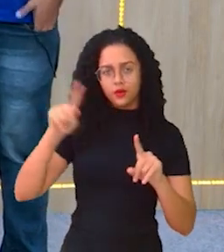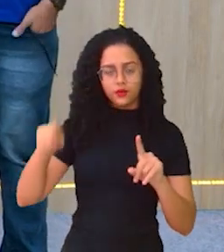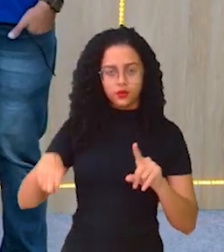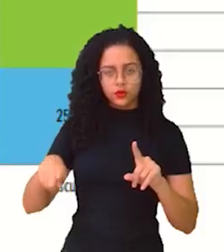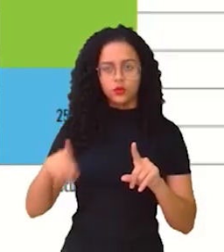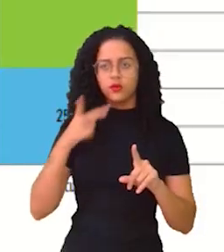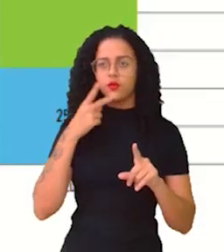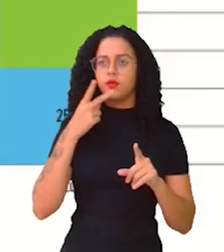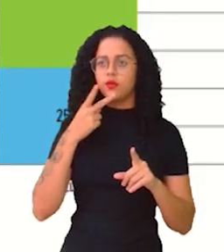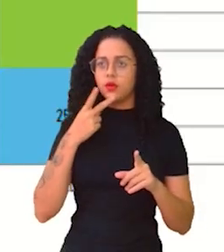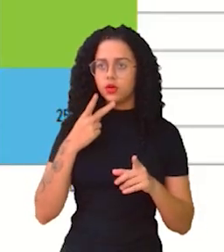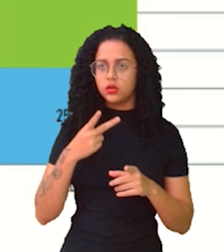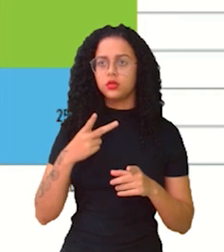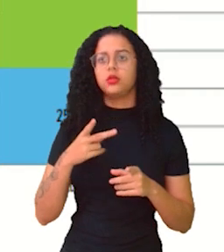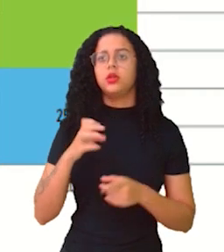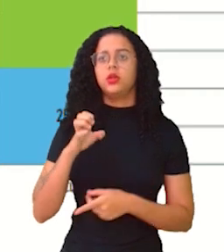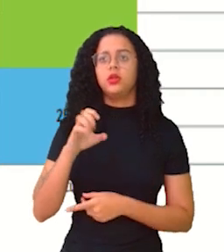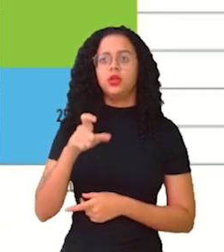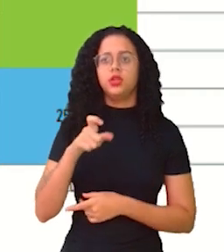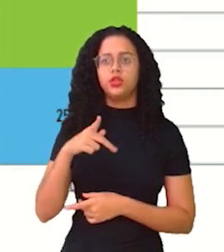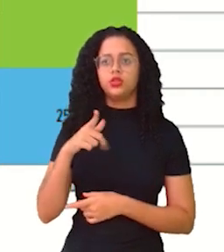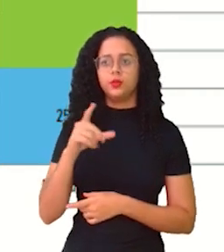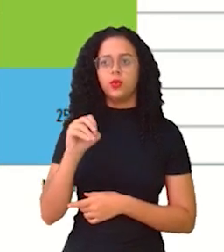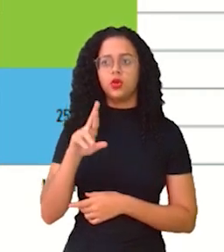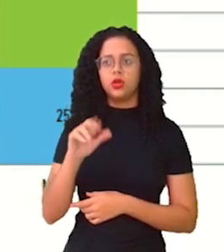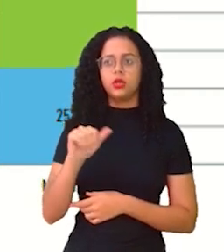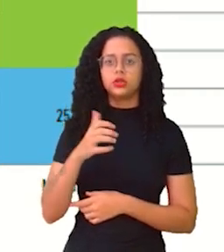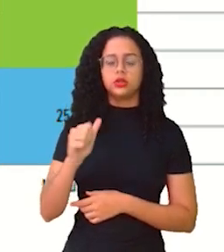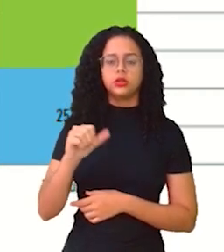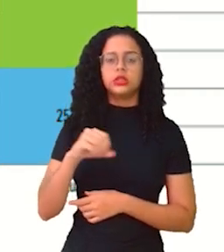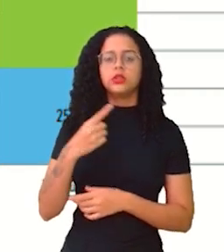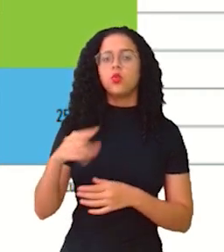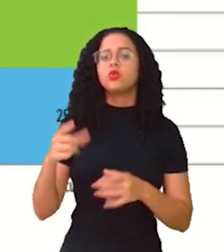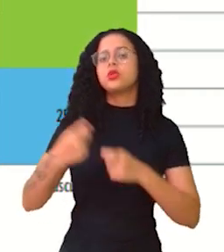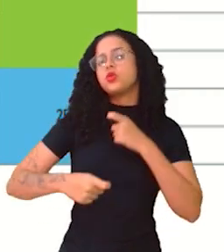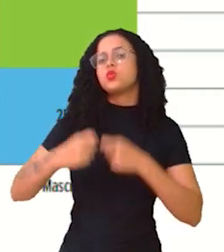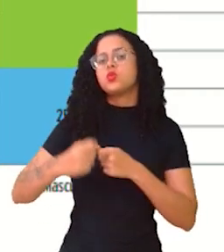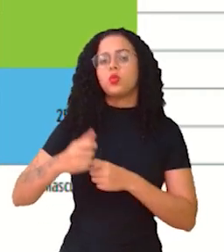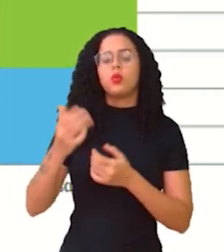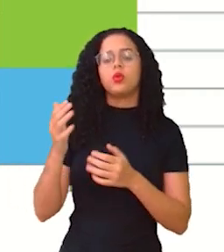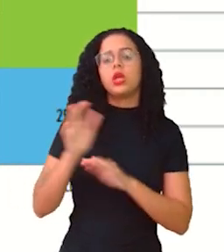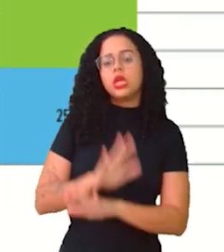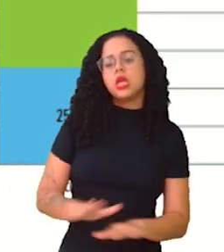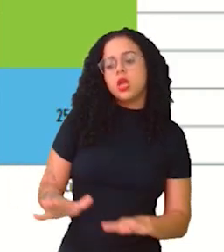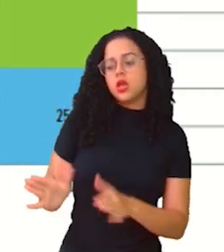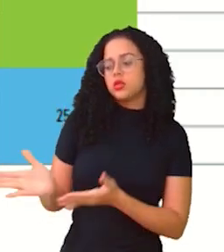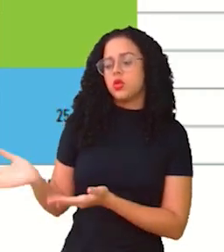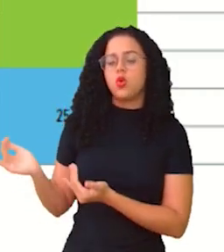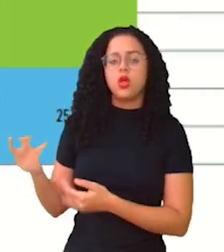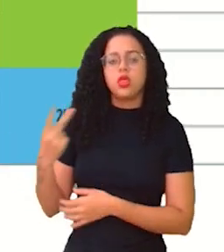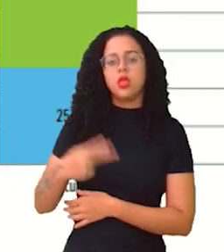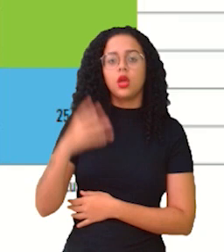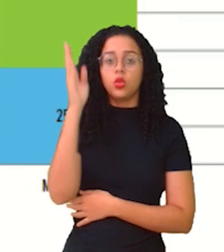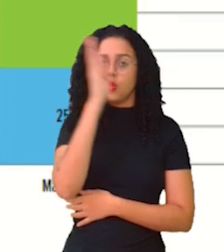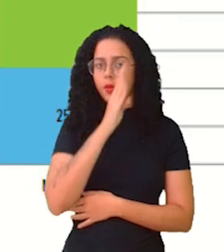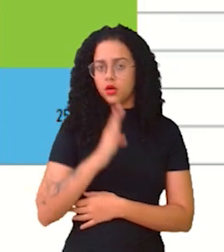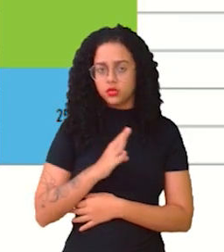fala da exploração, nesse caso é diretivo, não é mais abuso, exploração sexual de crianças e adolescentes aqui no Brasil, tá?